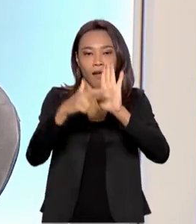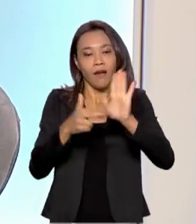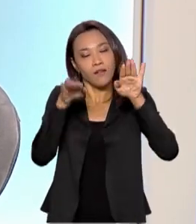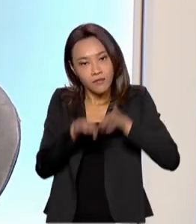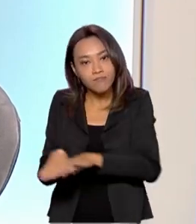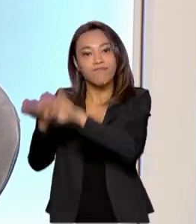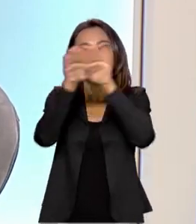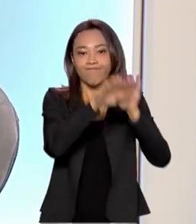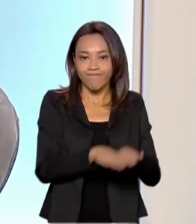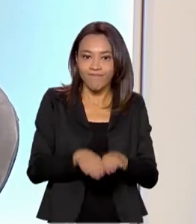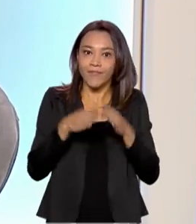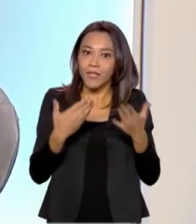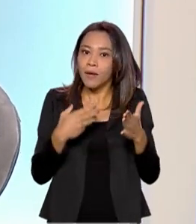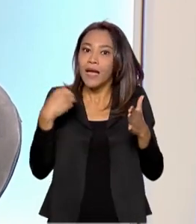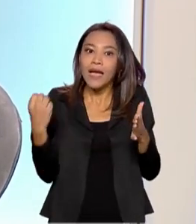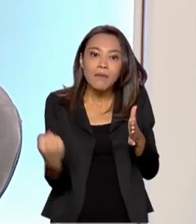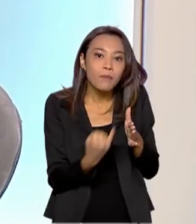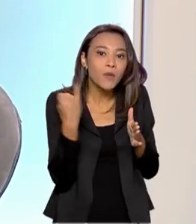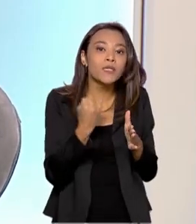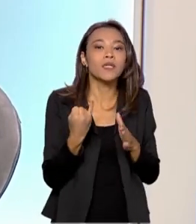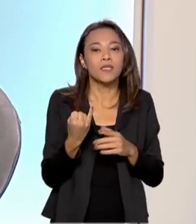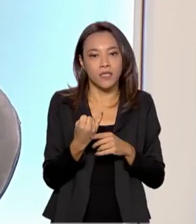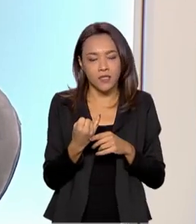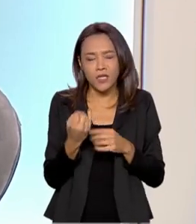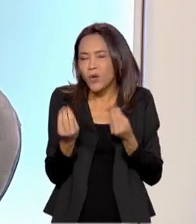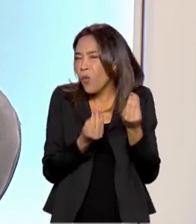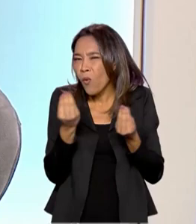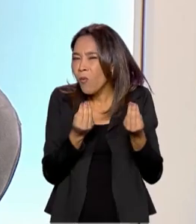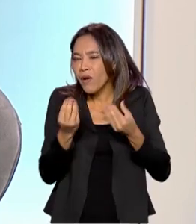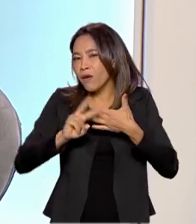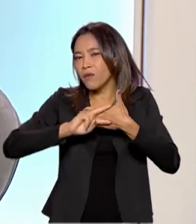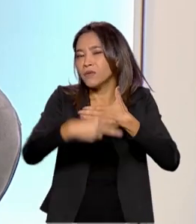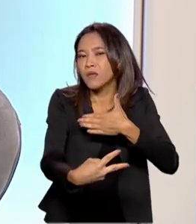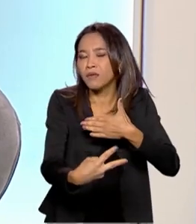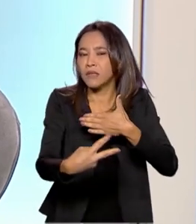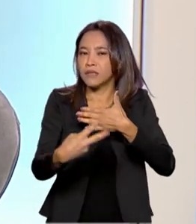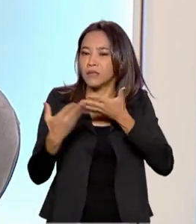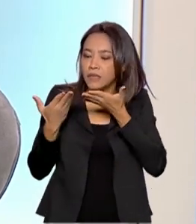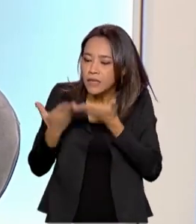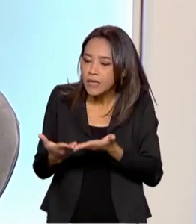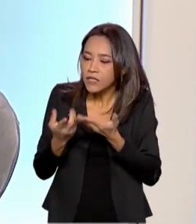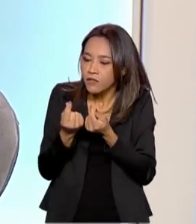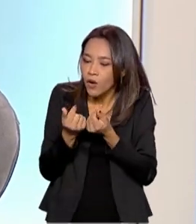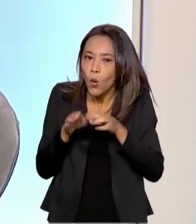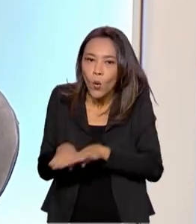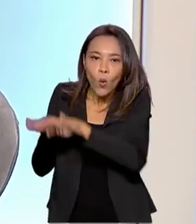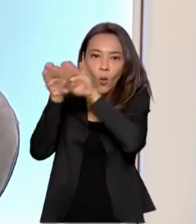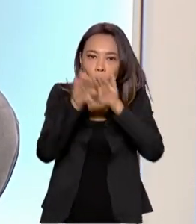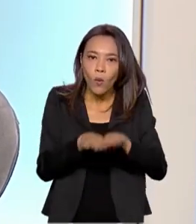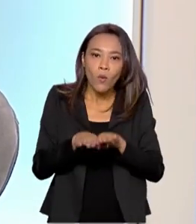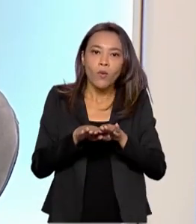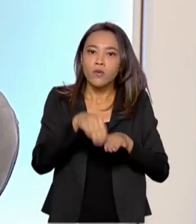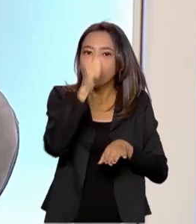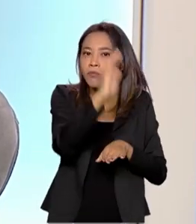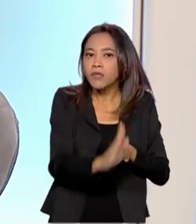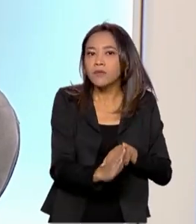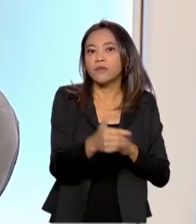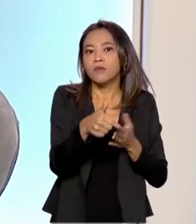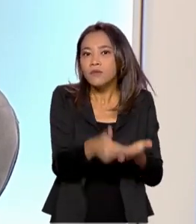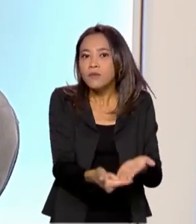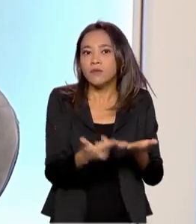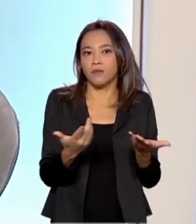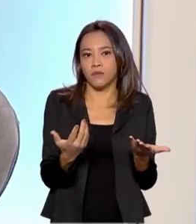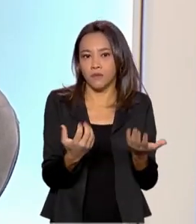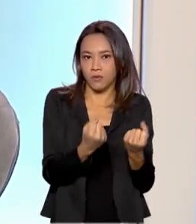paridade, ela é fundamental. E como é que se impacta o nosso combustível no mercado doméstico?